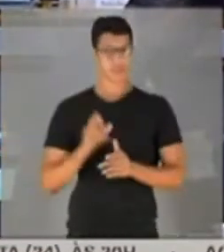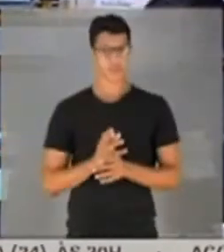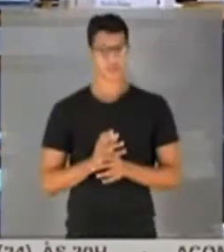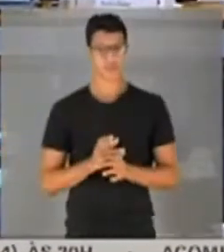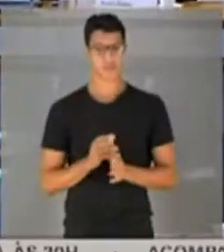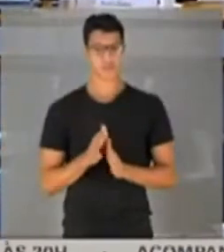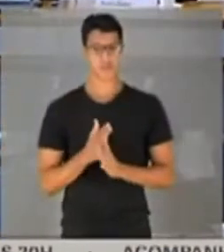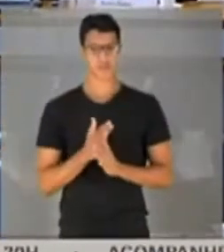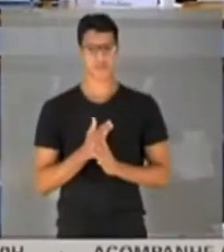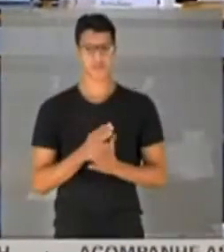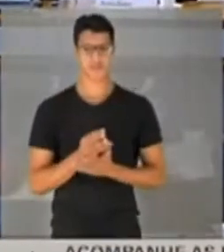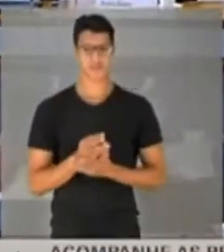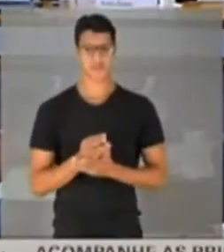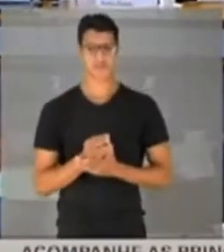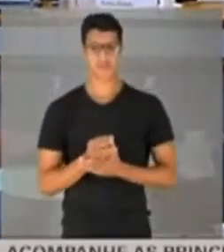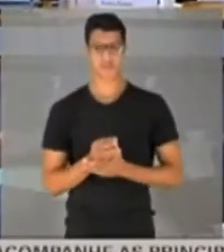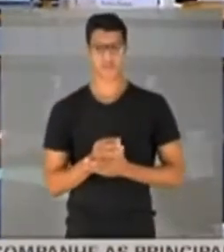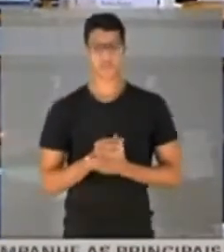Pois é.